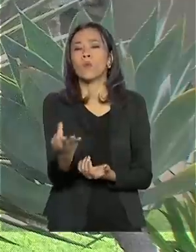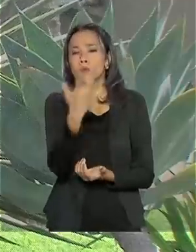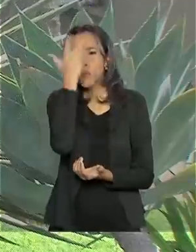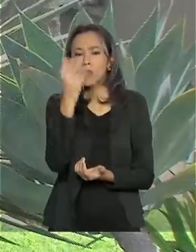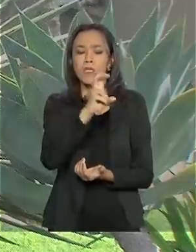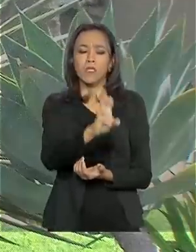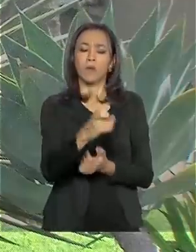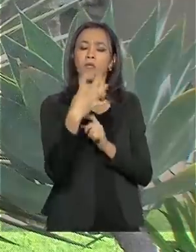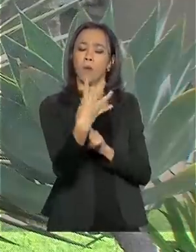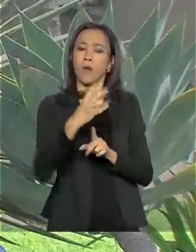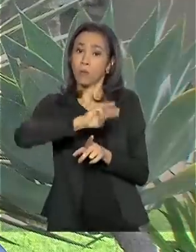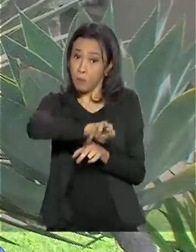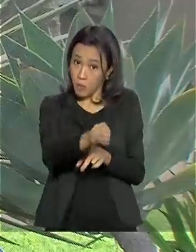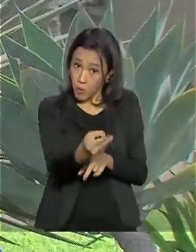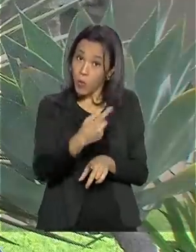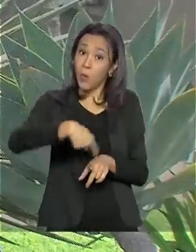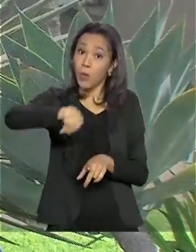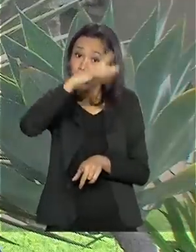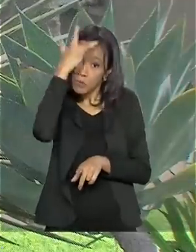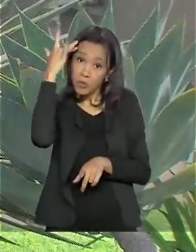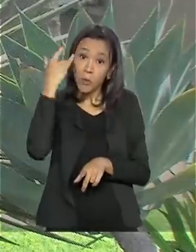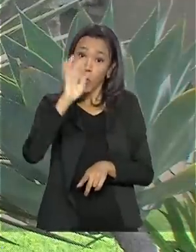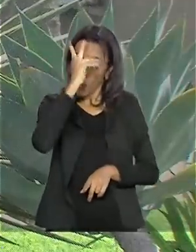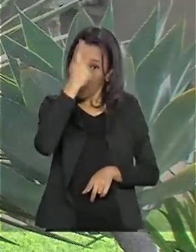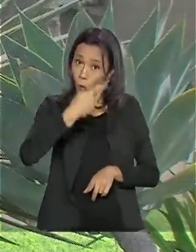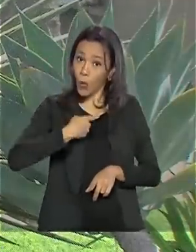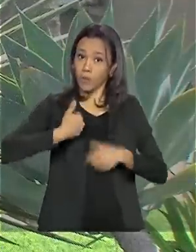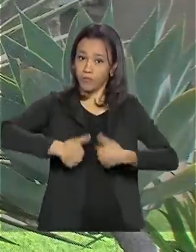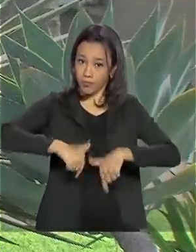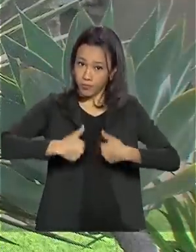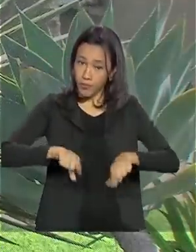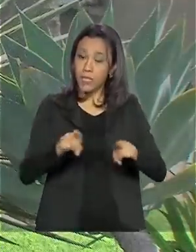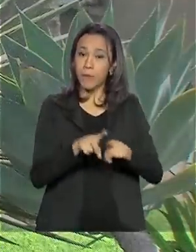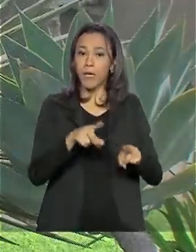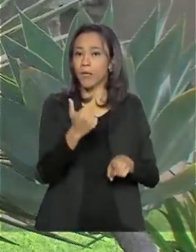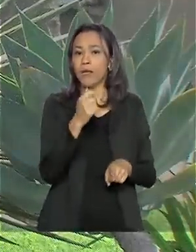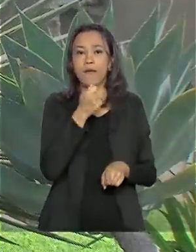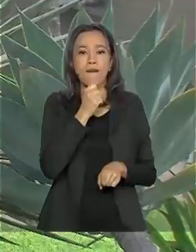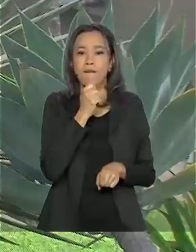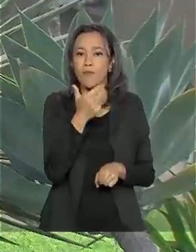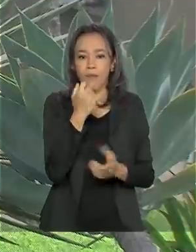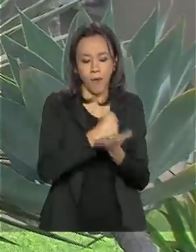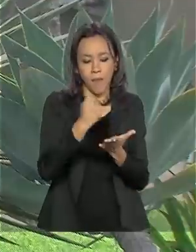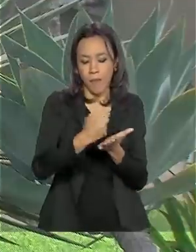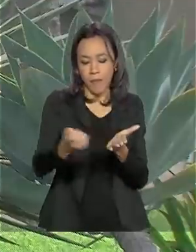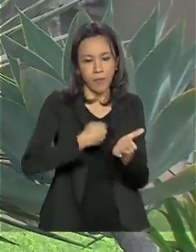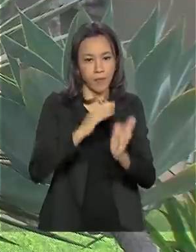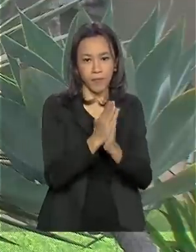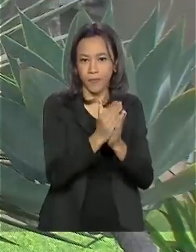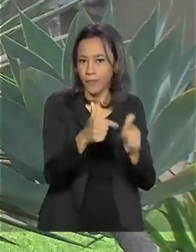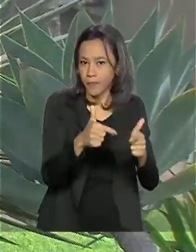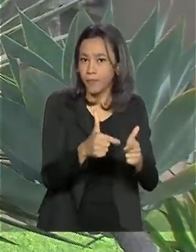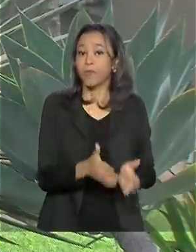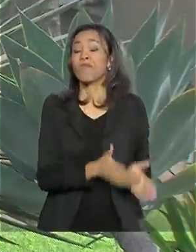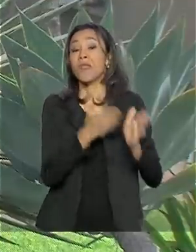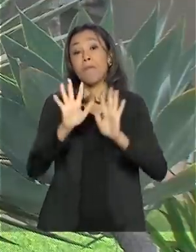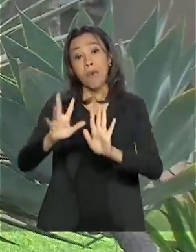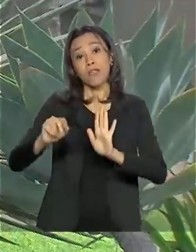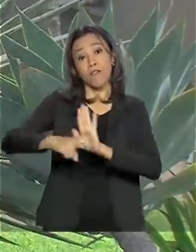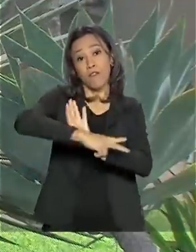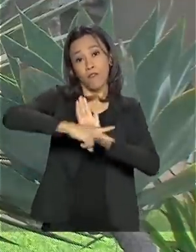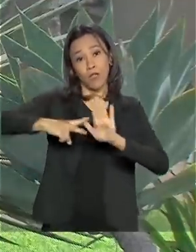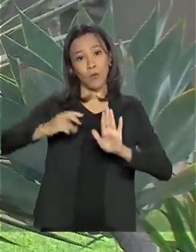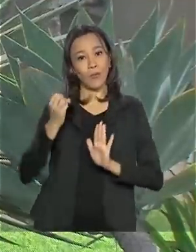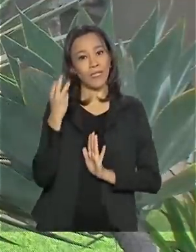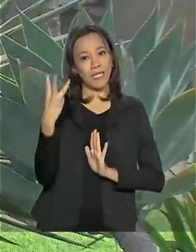trabalhadores autônomos e também os informais. Mas o presidente vetou três pontos do projeto que saiu do Congresso. Ele excluiu as